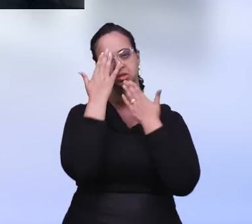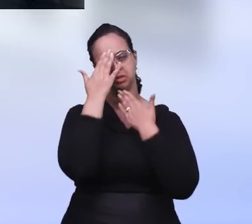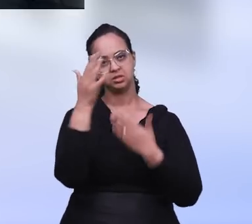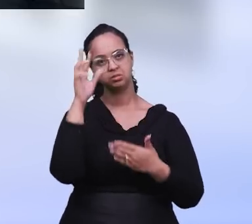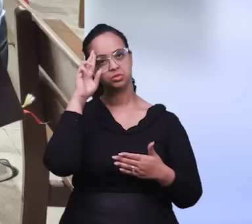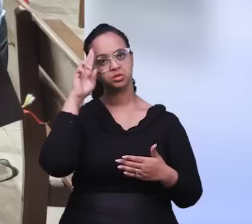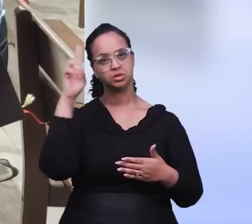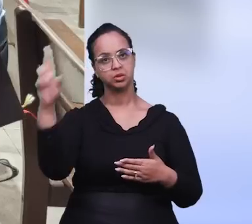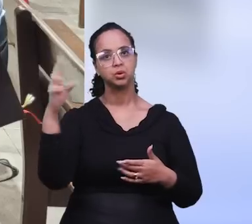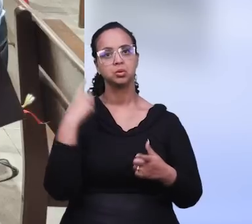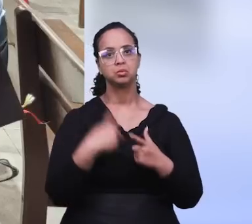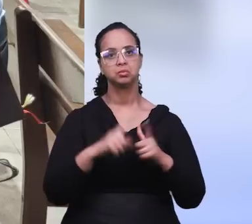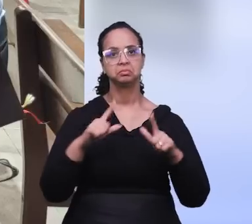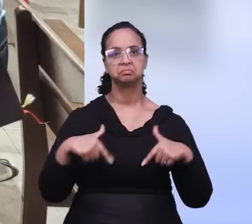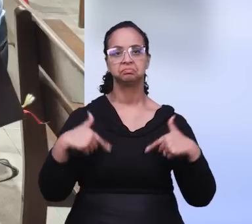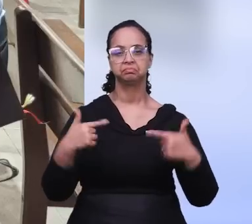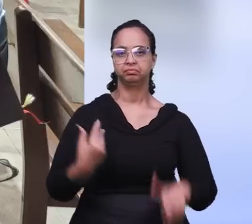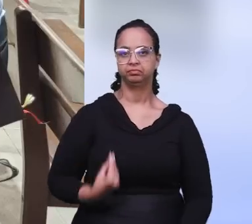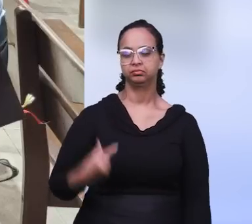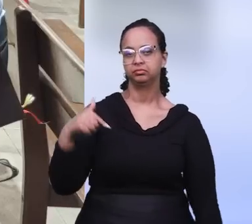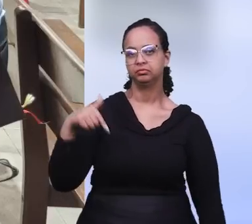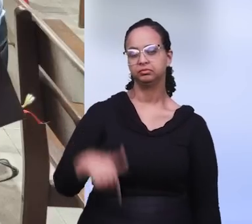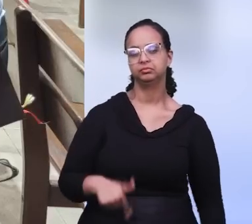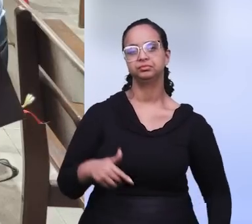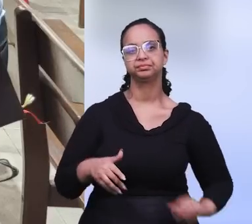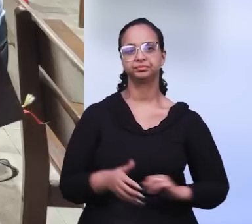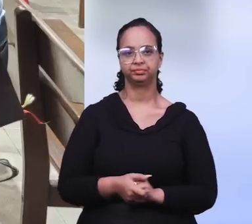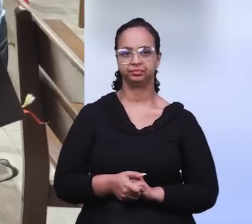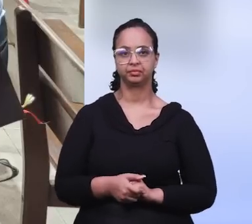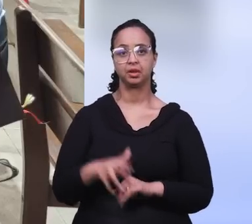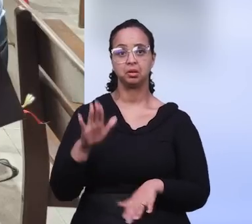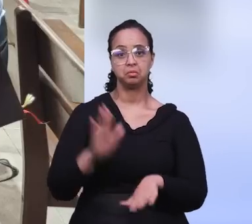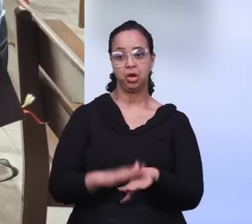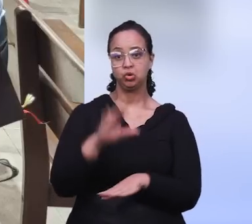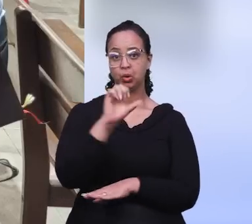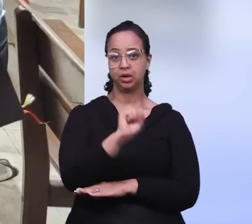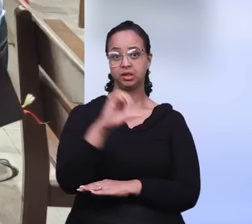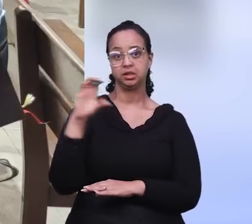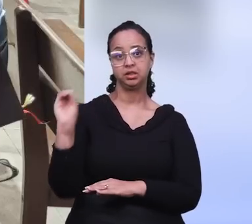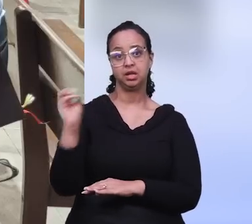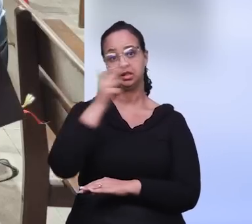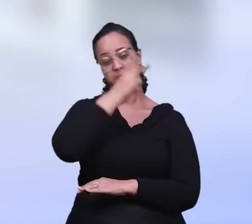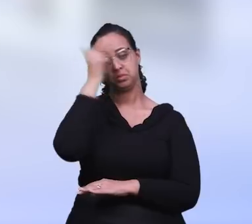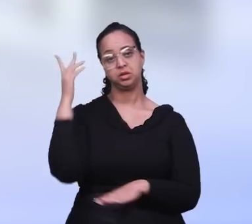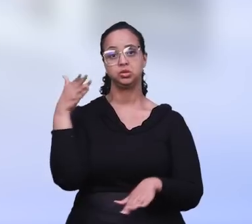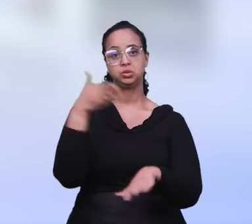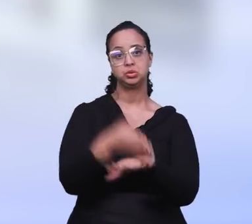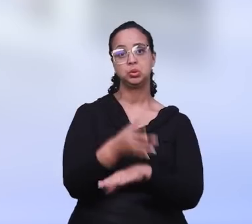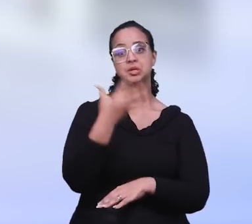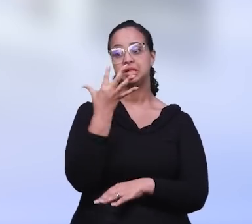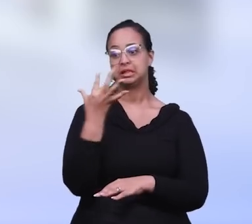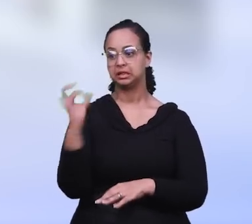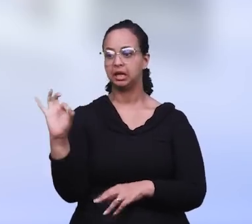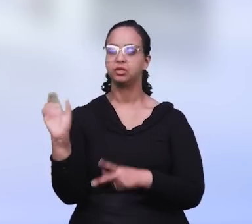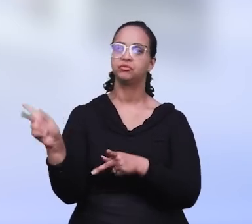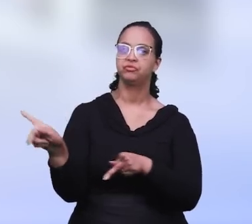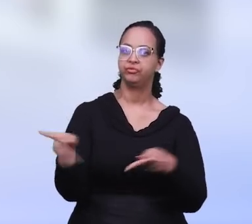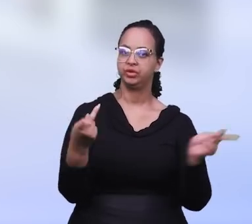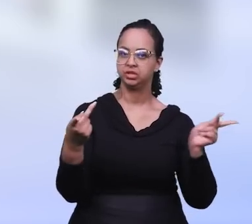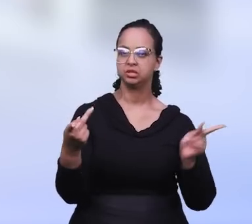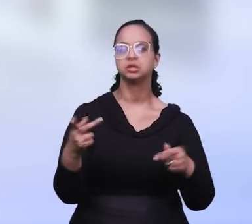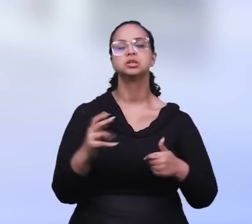Glorificamos a Deus pela sua presença real em nosso meio. Estiveram presentes mais de 80 vidas, sendo que 10 eram